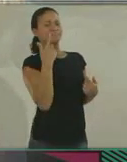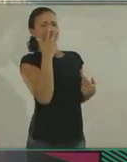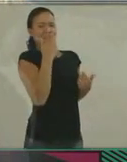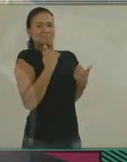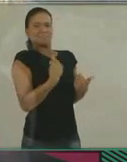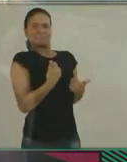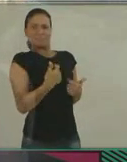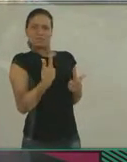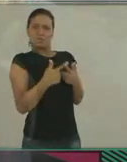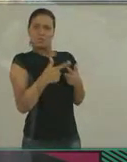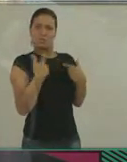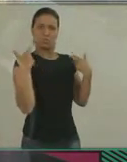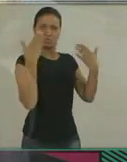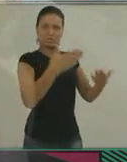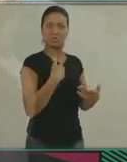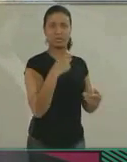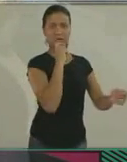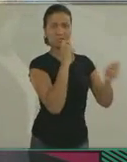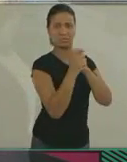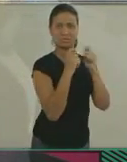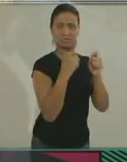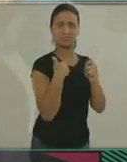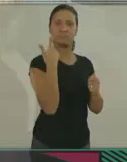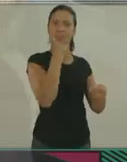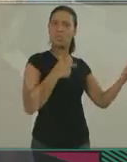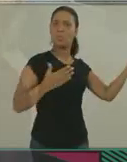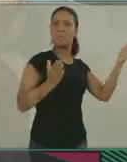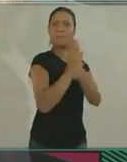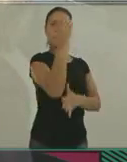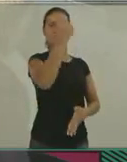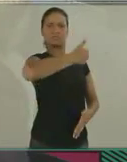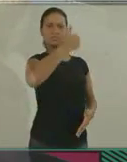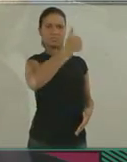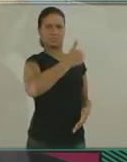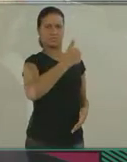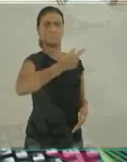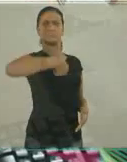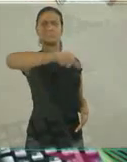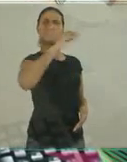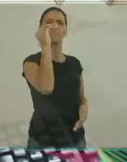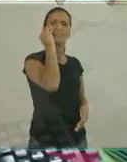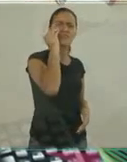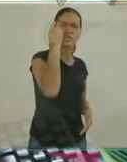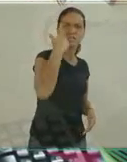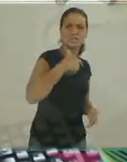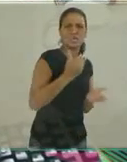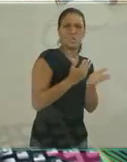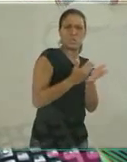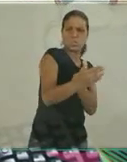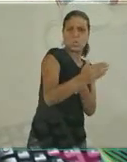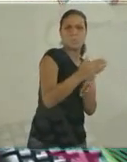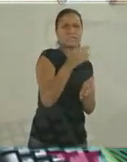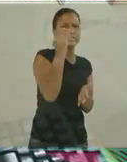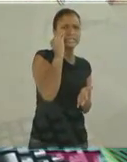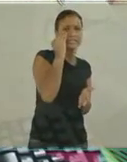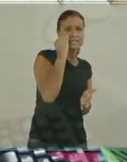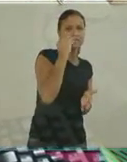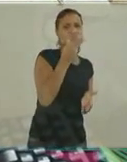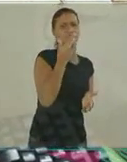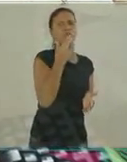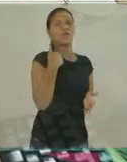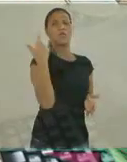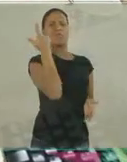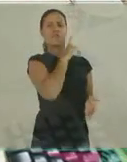cabeça. da minha cabeça. meu, é. E assim, eu achei muito legal. Quando eu cheguei lá, fiz entrevista, passei de